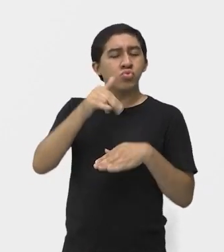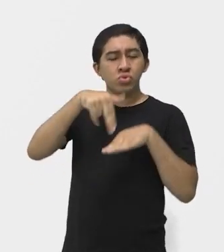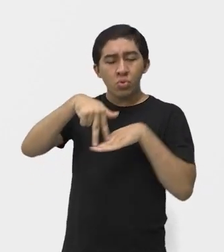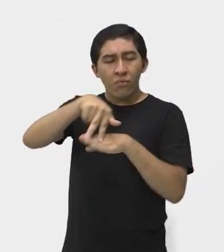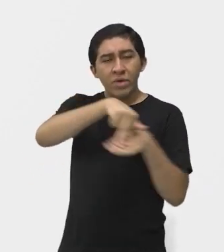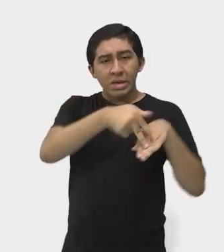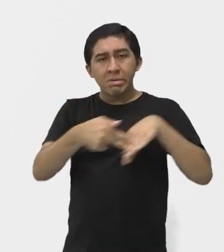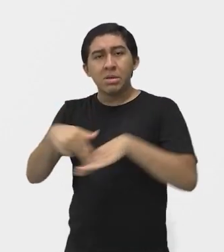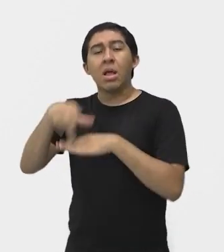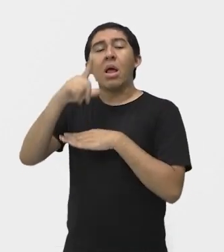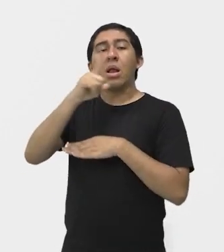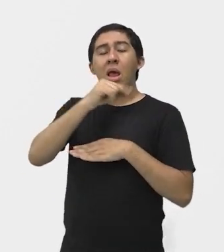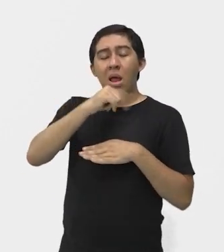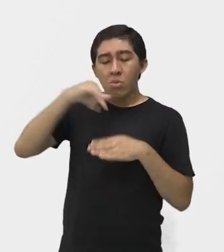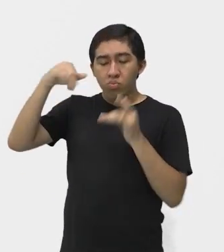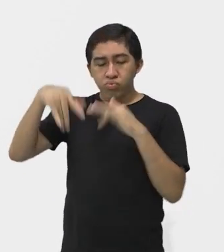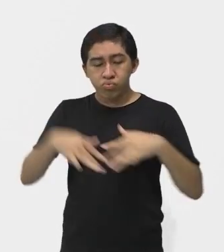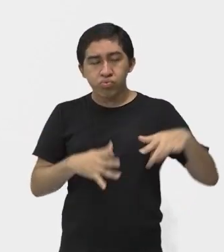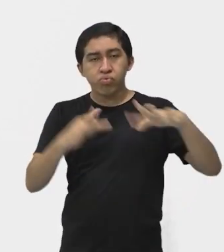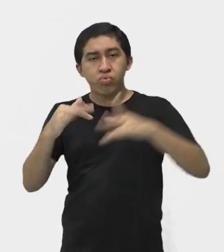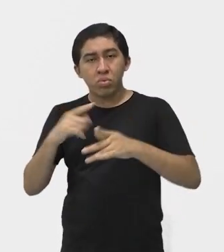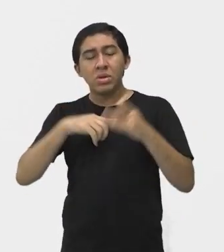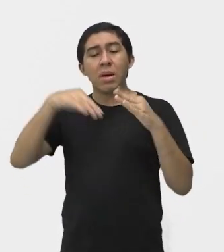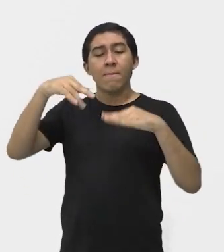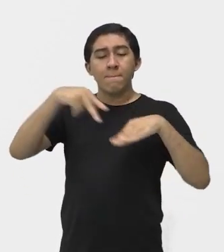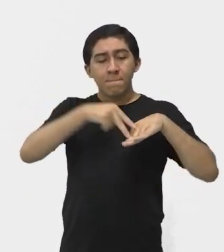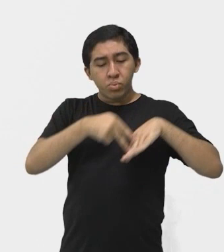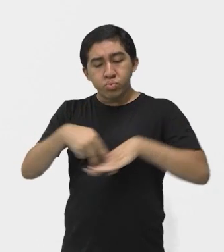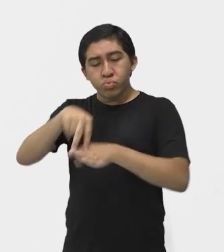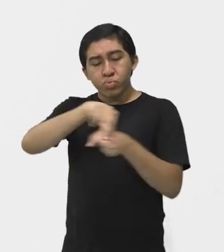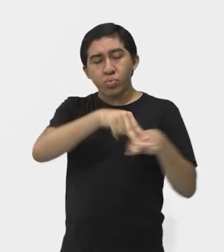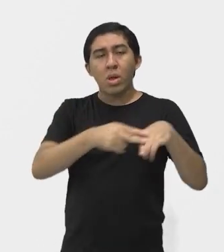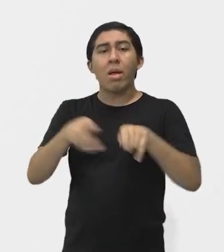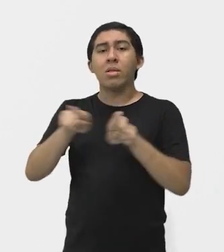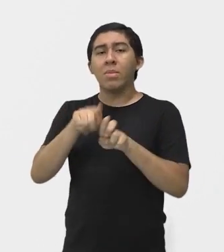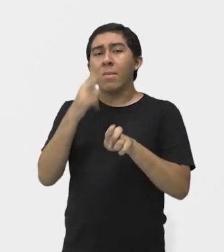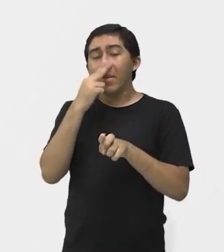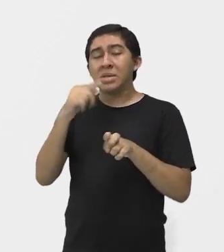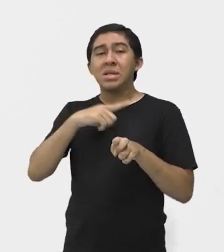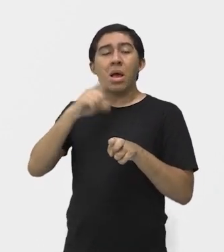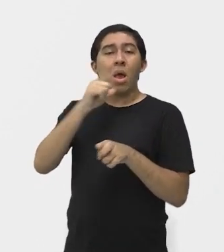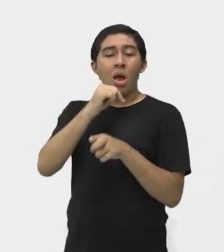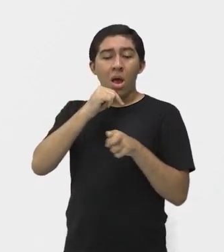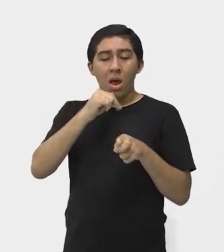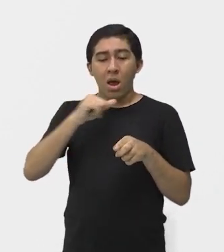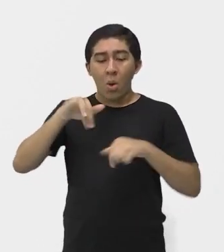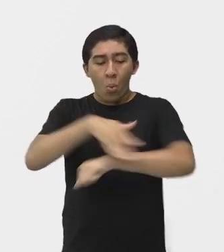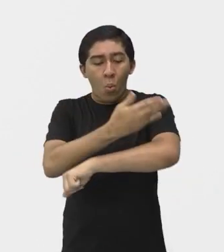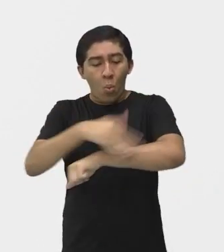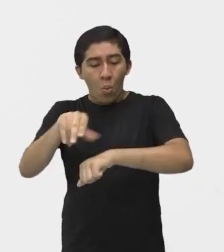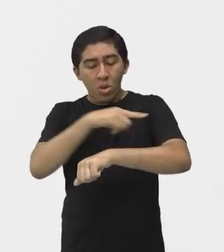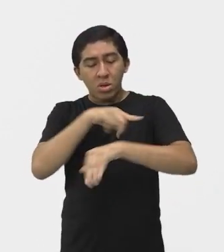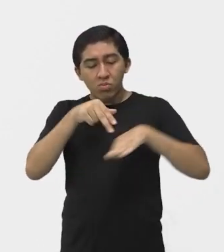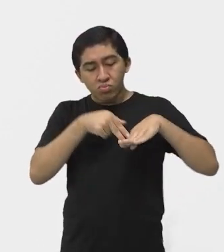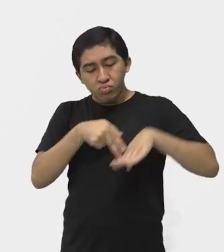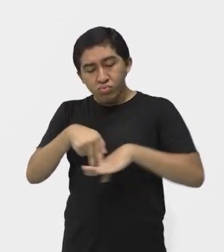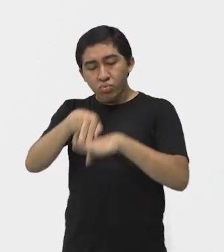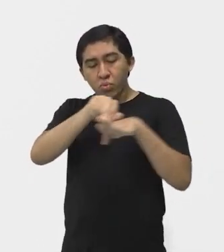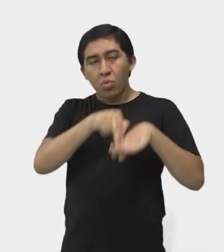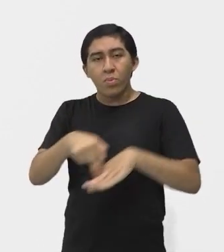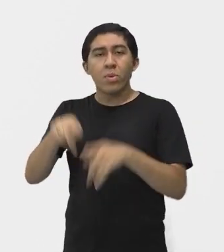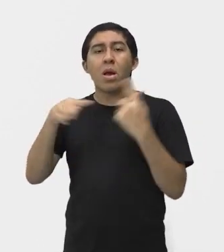eles faziam das pranchas um divertimento também nas ruas, né? E isso era ocasionado ali pela